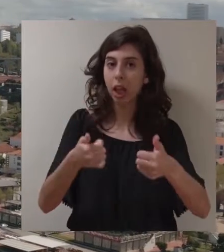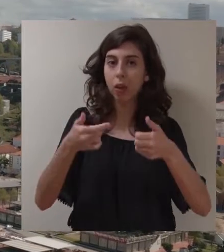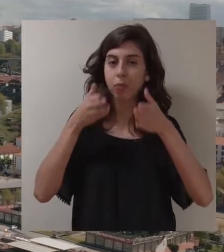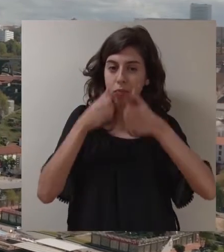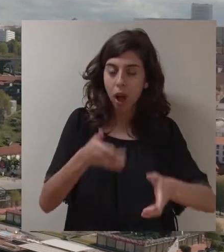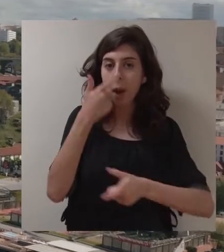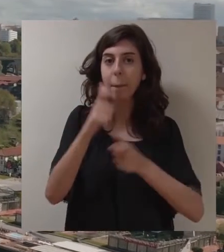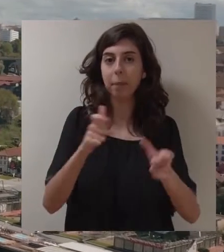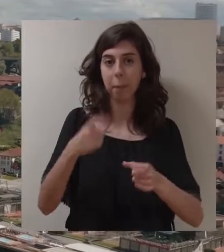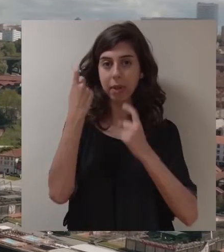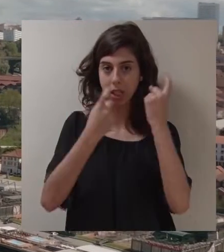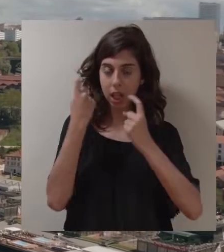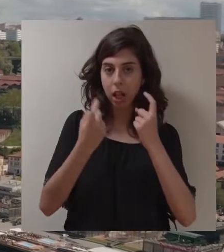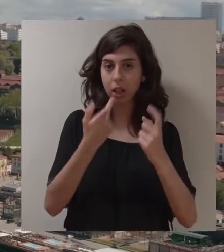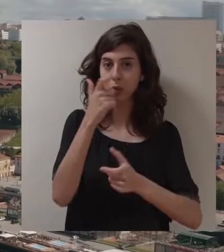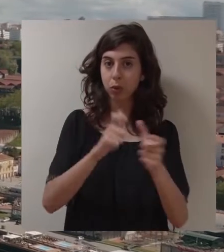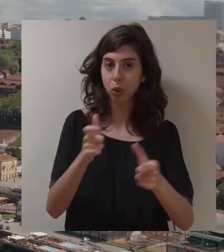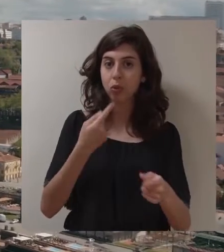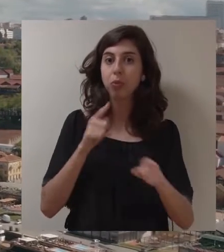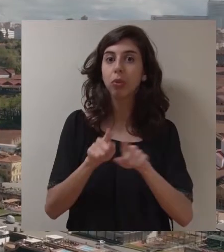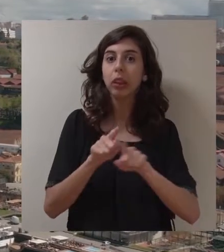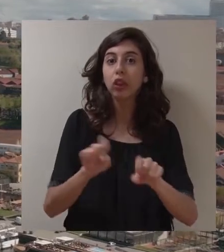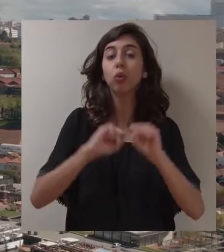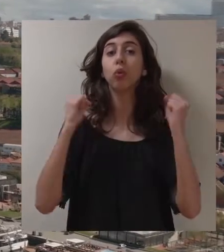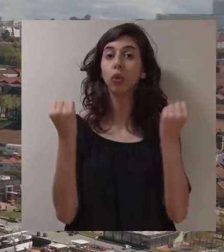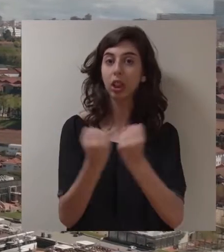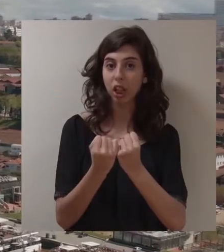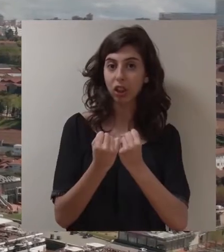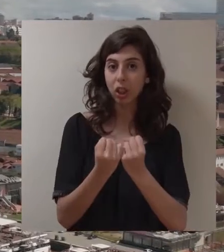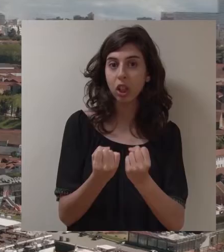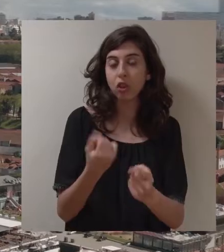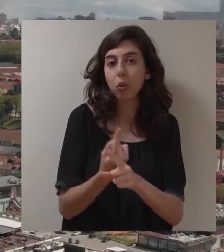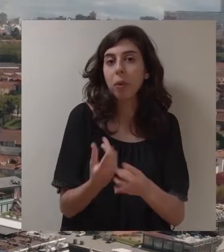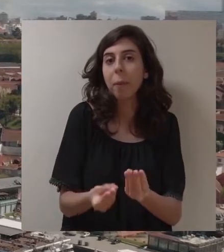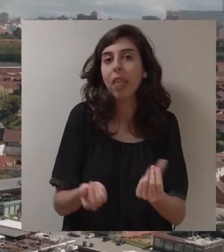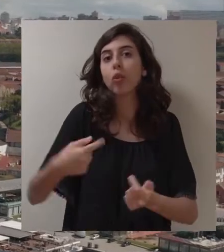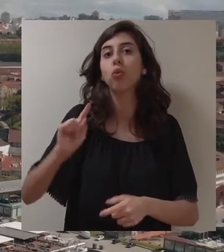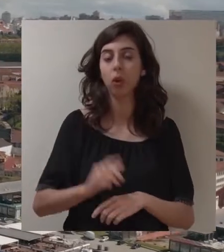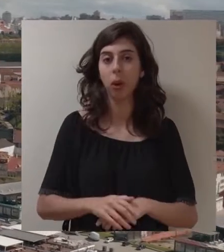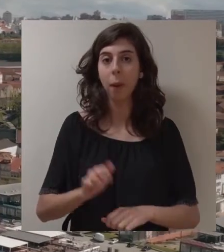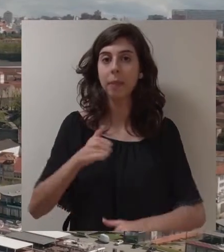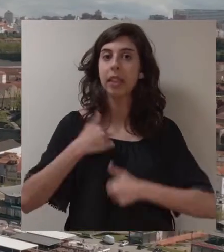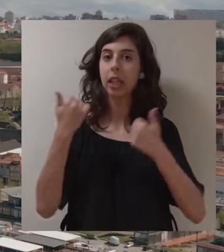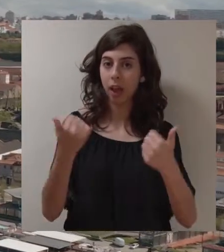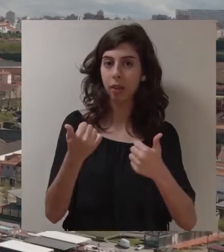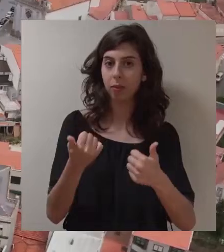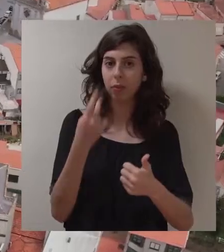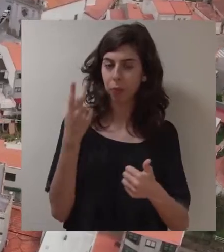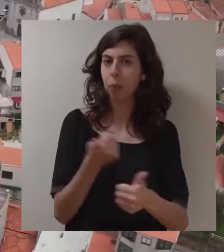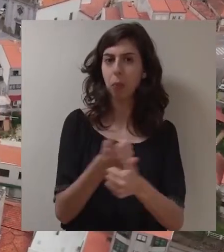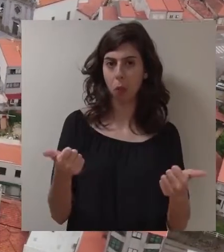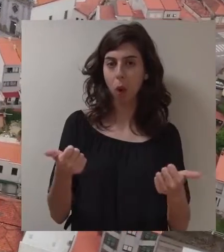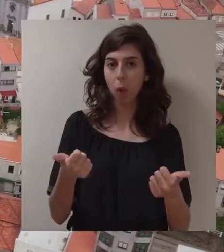humanista, uma cidade a pensar nas pessoas, nas políticas sociais e no imaterial. Uma cidade que seja, por isso, boa para viver.